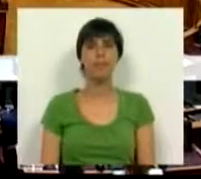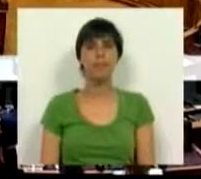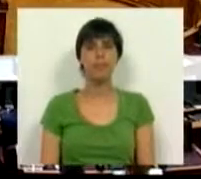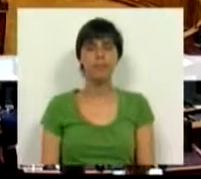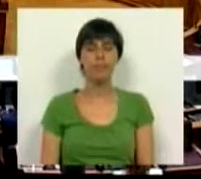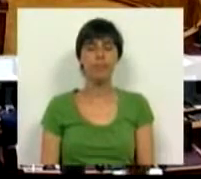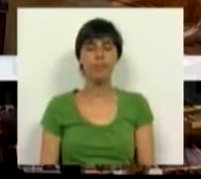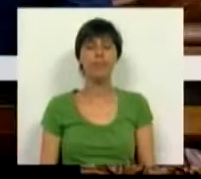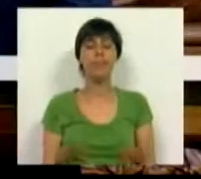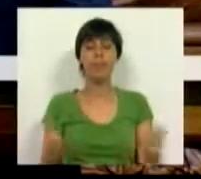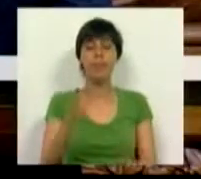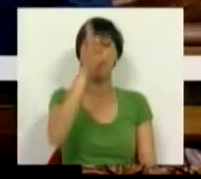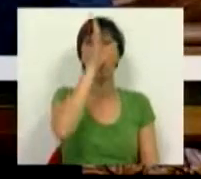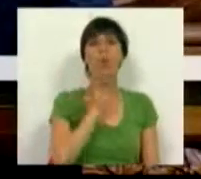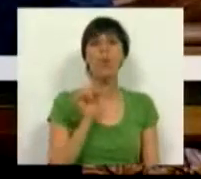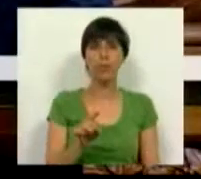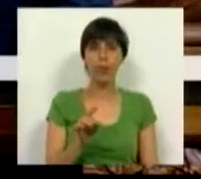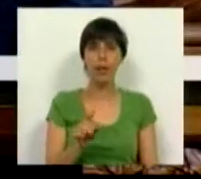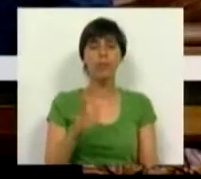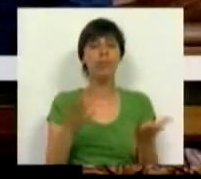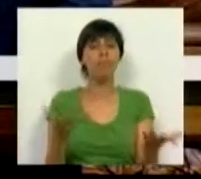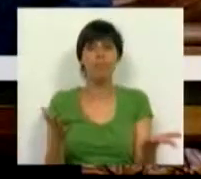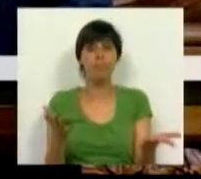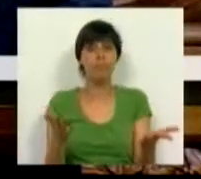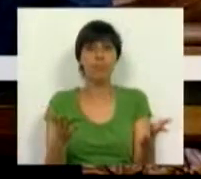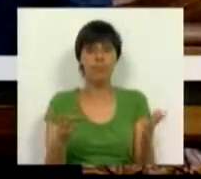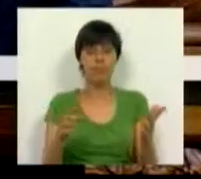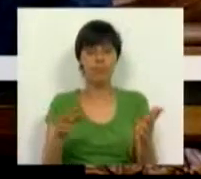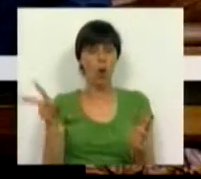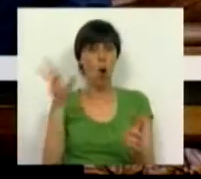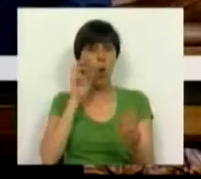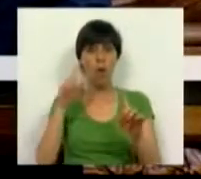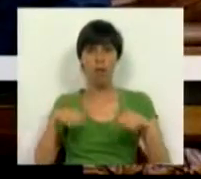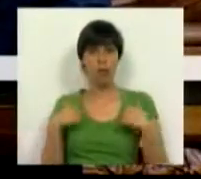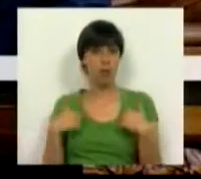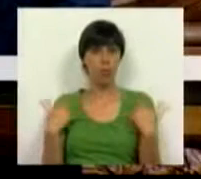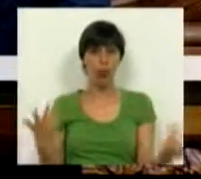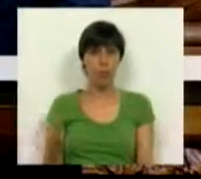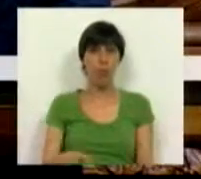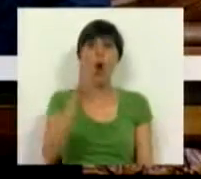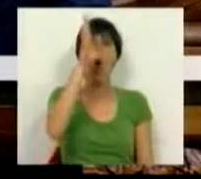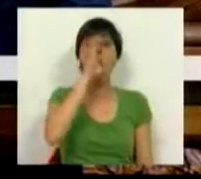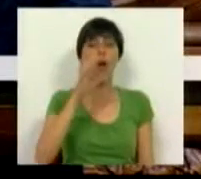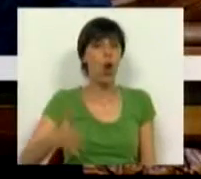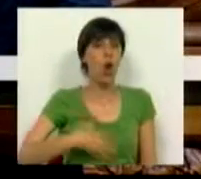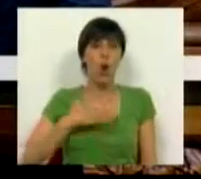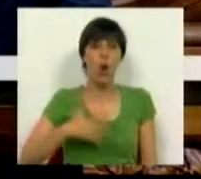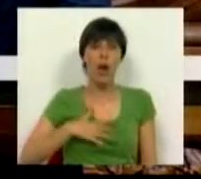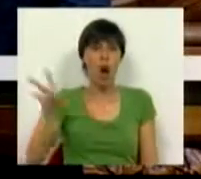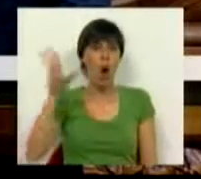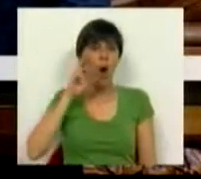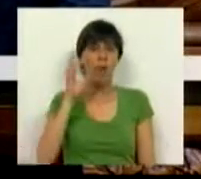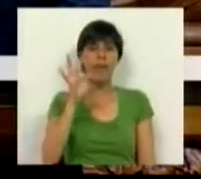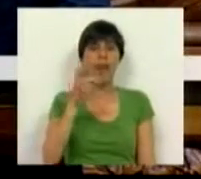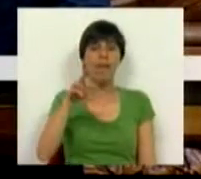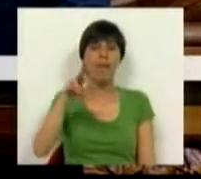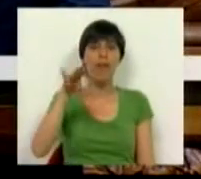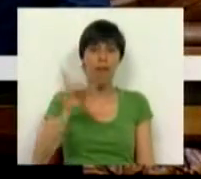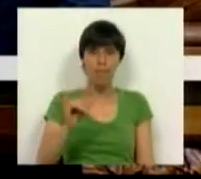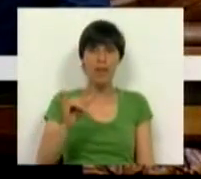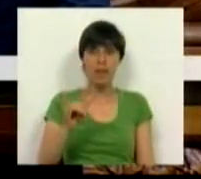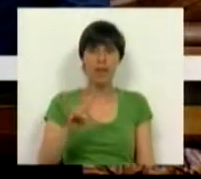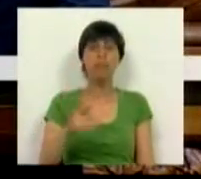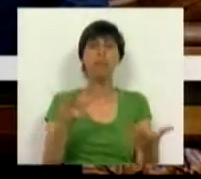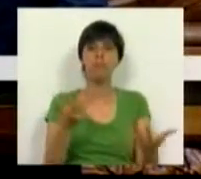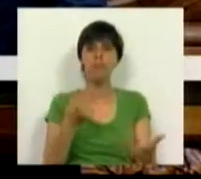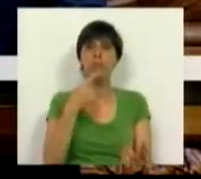Quando o Governo já nem os seus ouve, quando o Governo já não quer ouvir o próprio FMI a